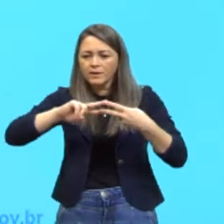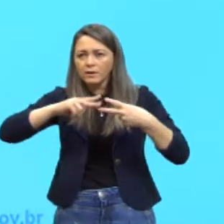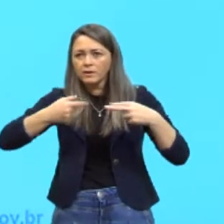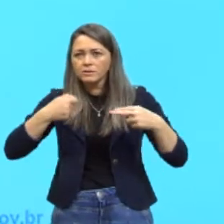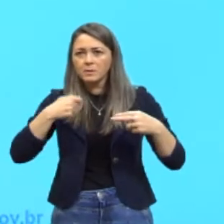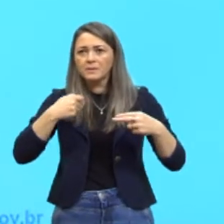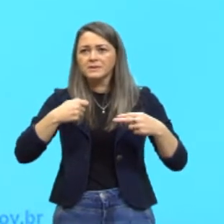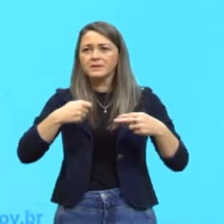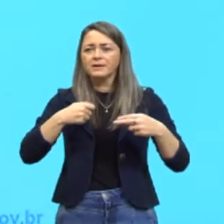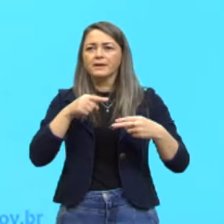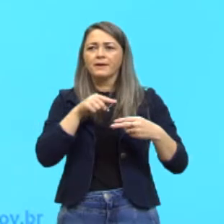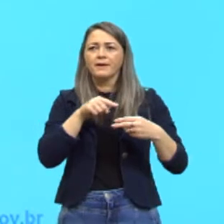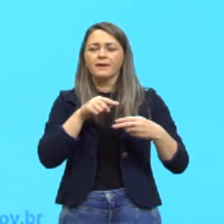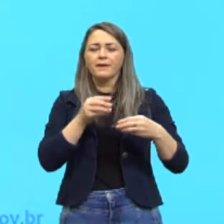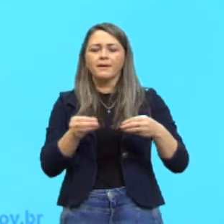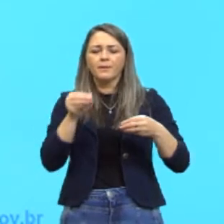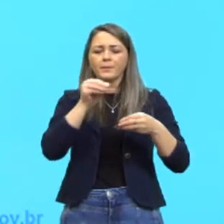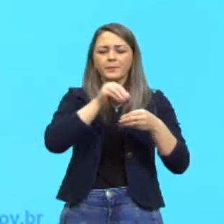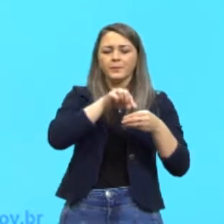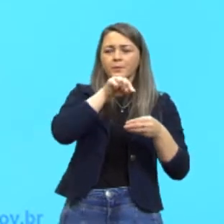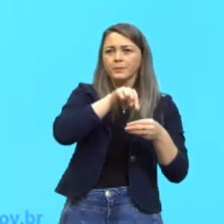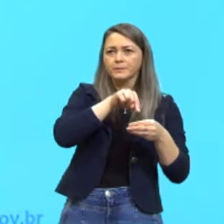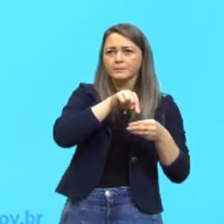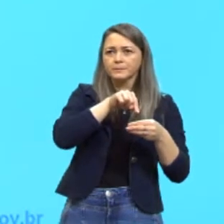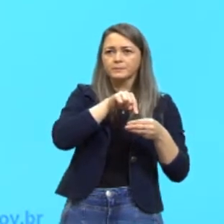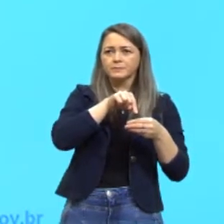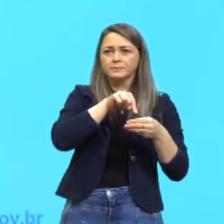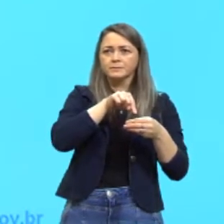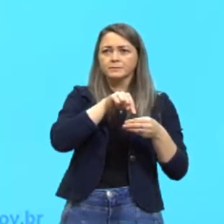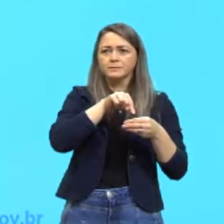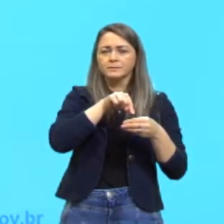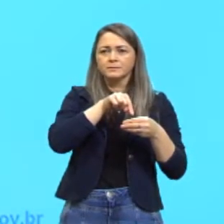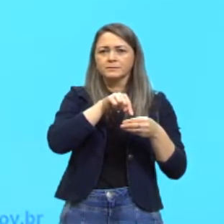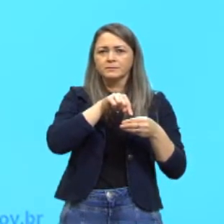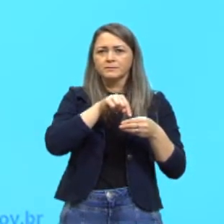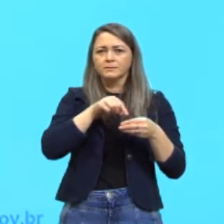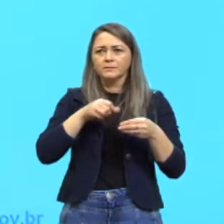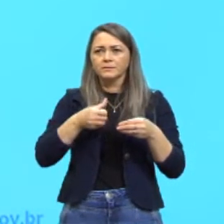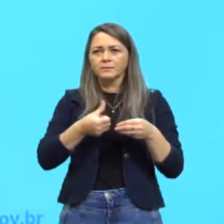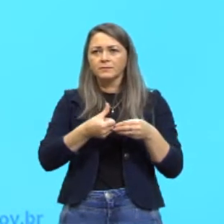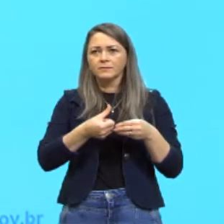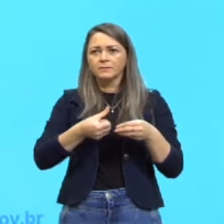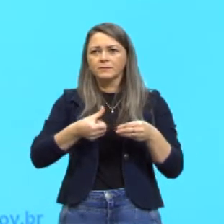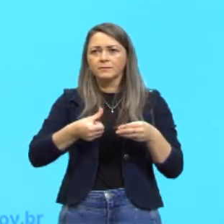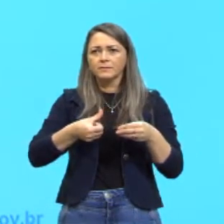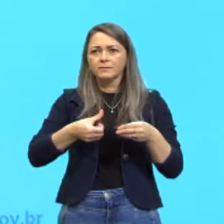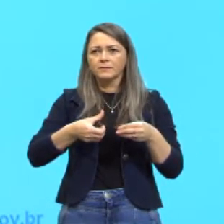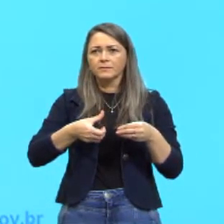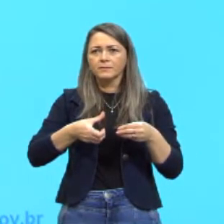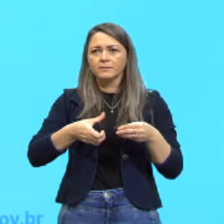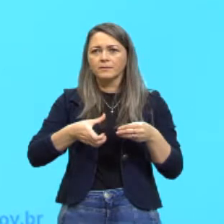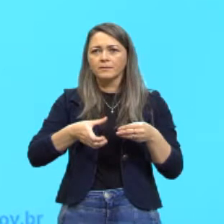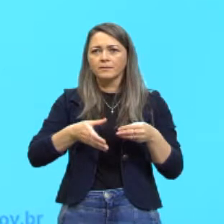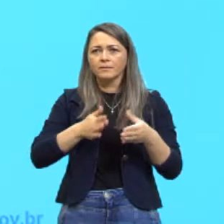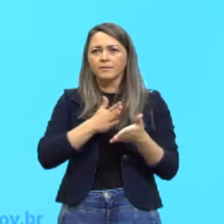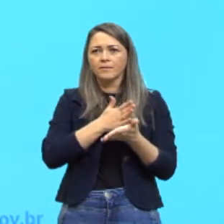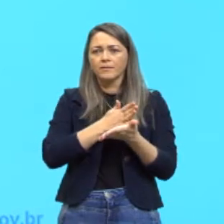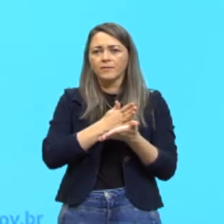E aí, obviamente, então, este embrião, essa célula, vai começar